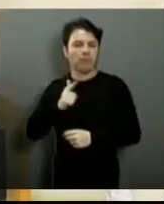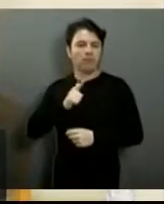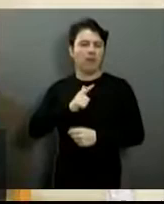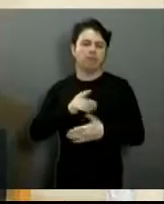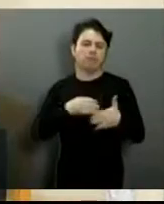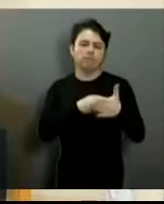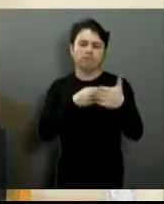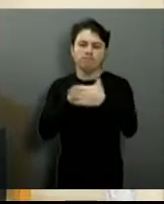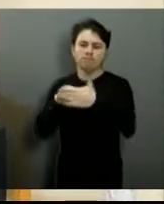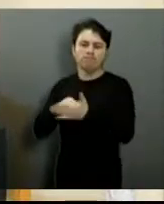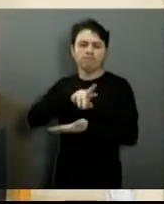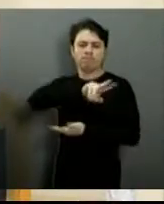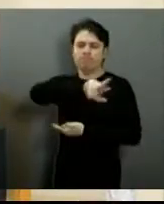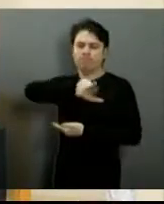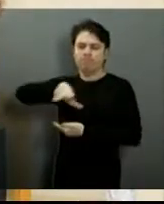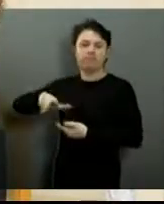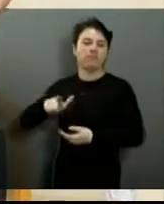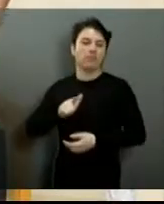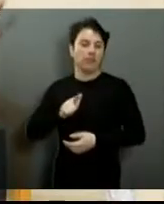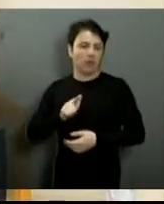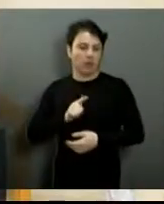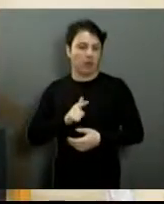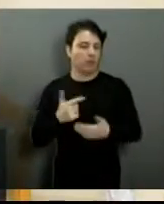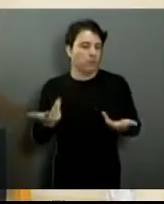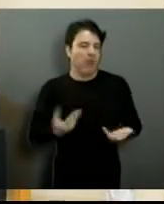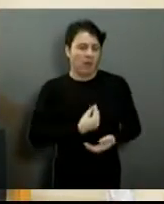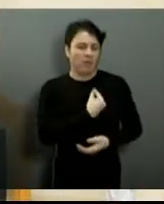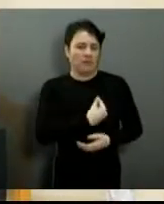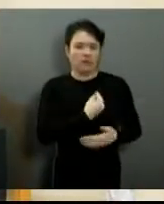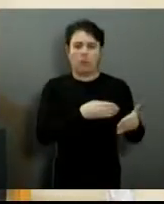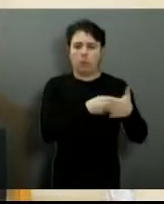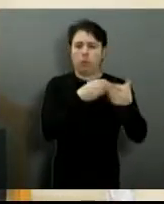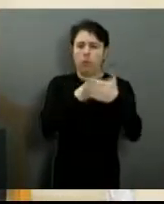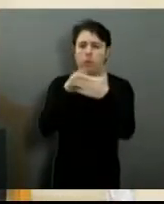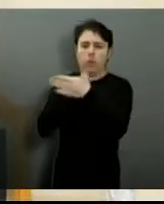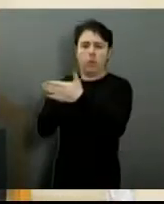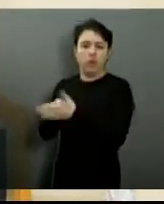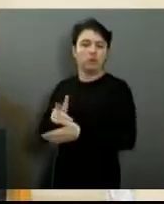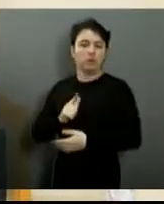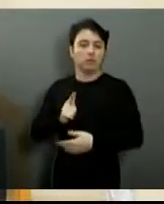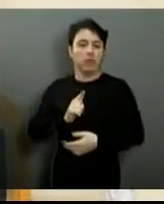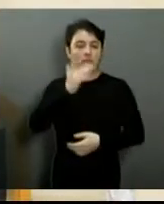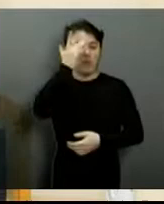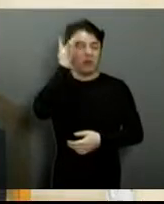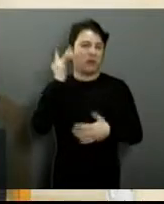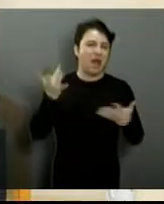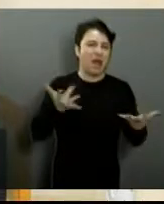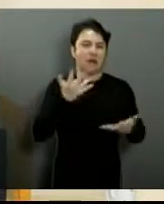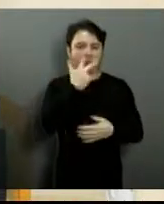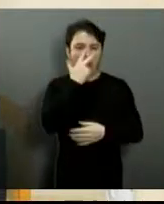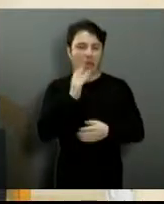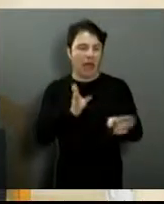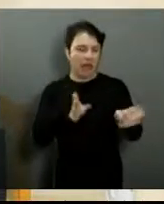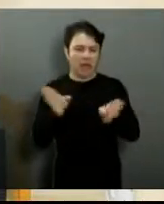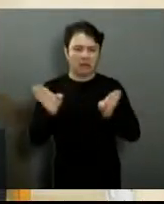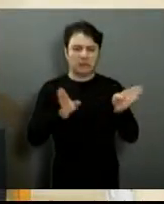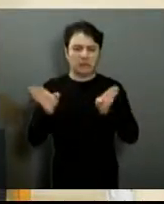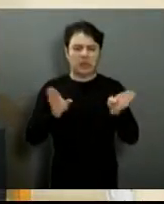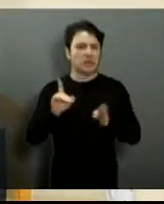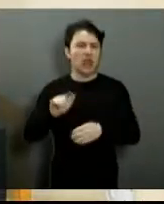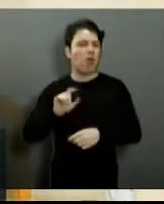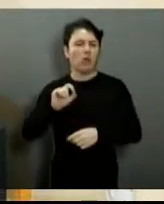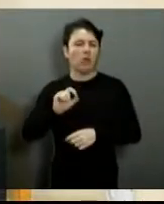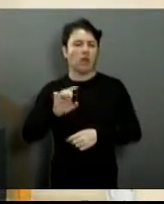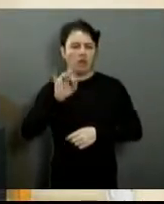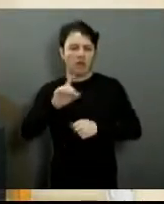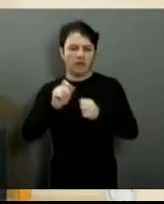limitações da livre vivência mesmo. A gente percebe que as pessoas acham que, às vezes, a acessibilidade são apenas